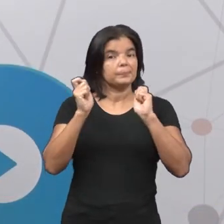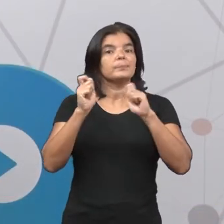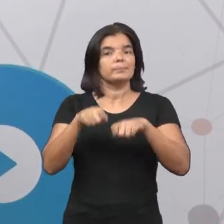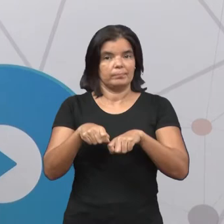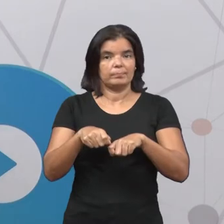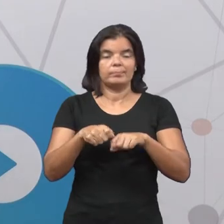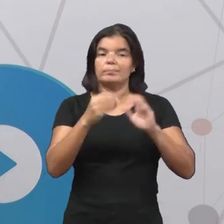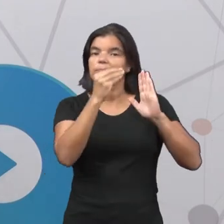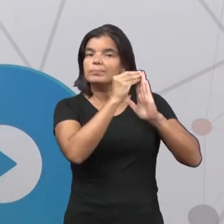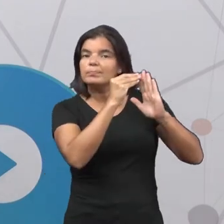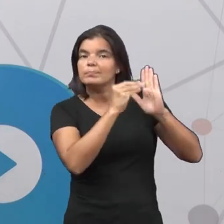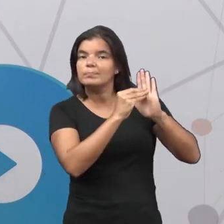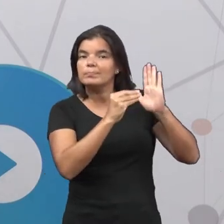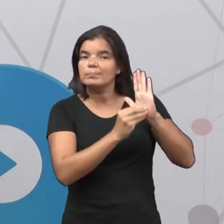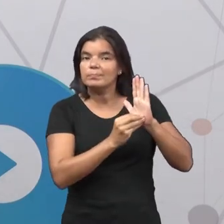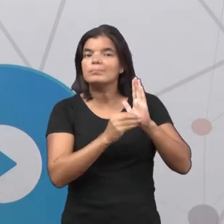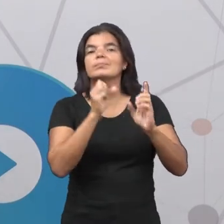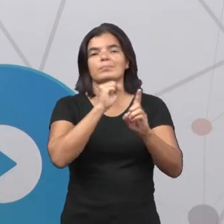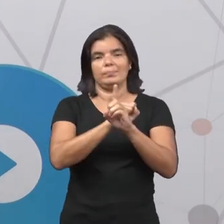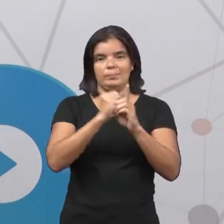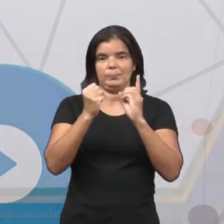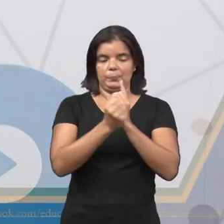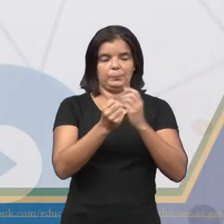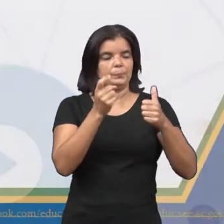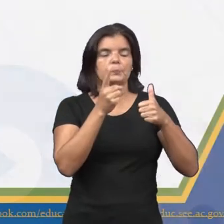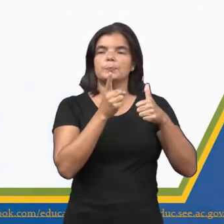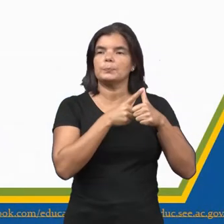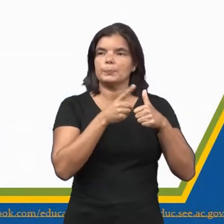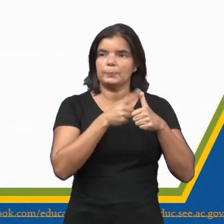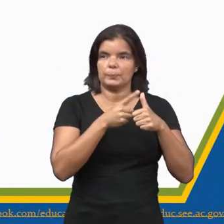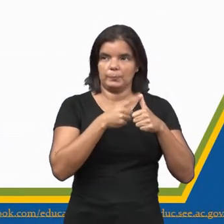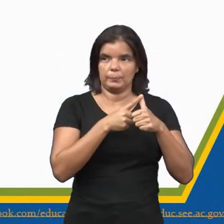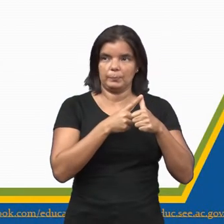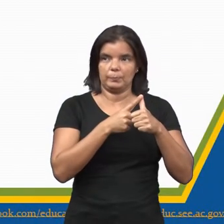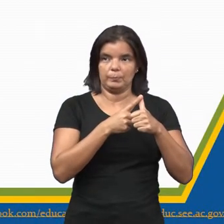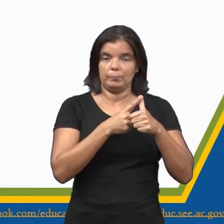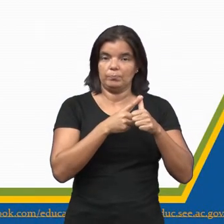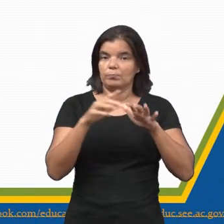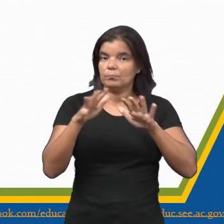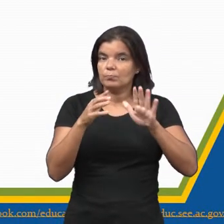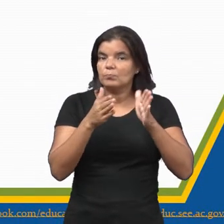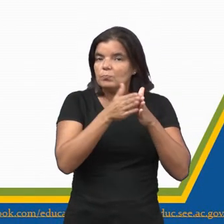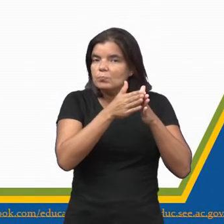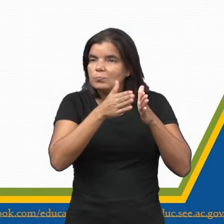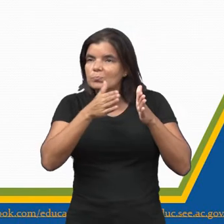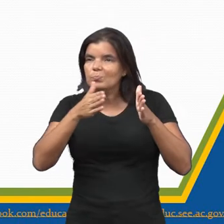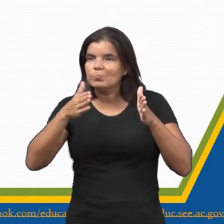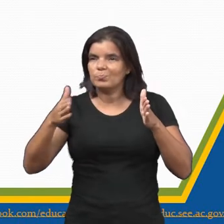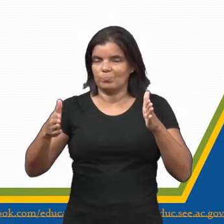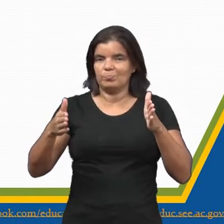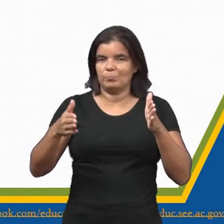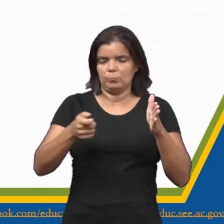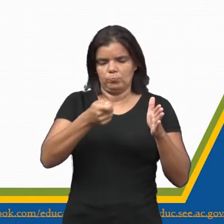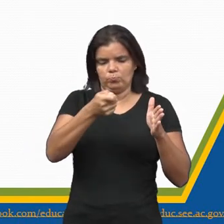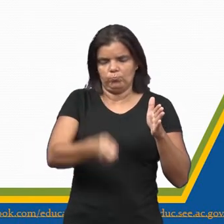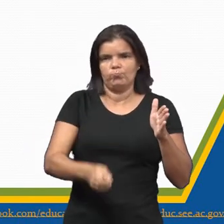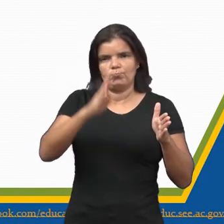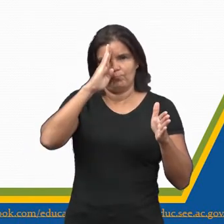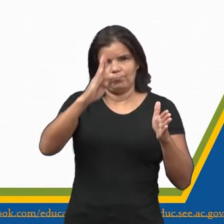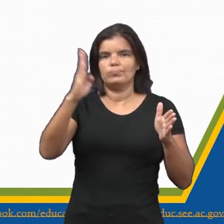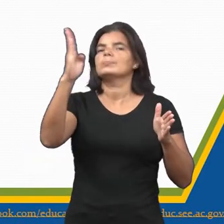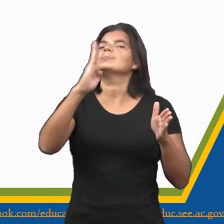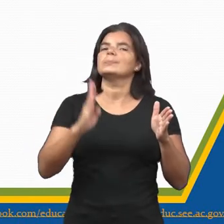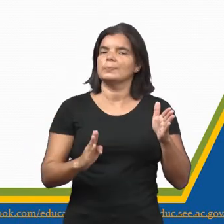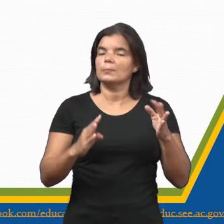destacar na sociedade. Número 1, manifestações durante o período da ditadura militar brasileira.